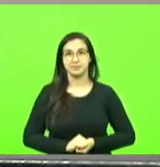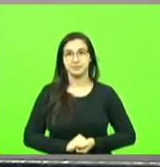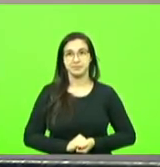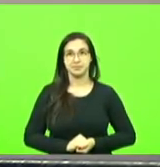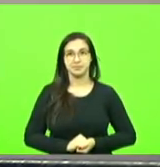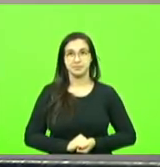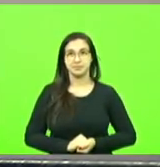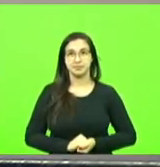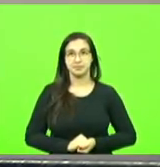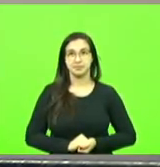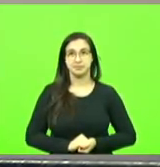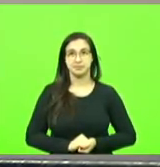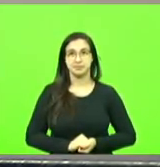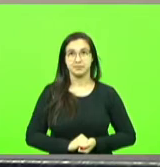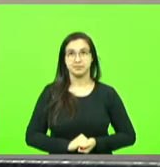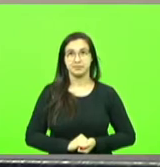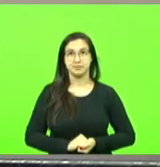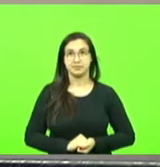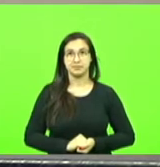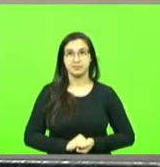palavra está livre